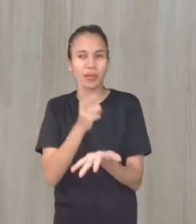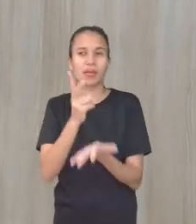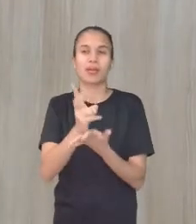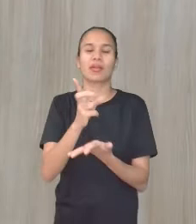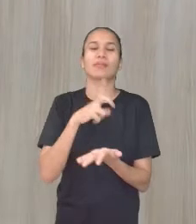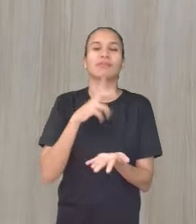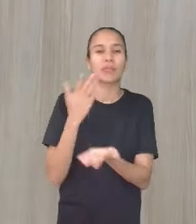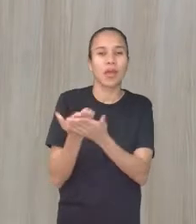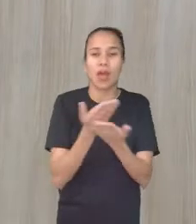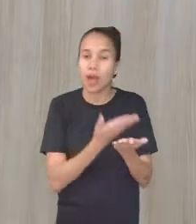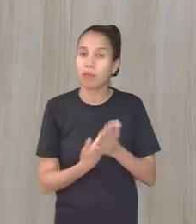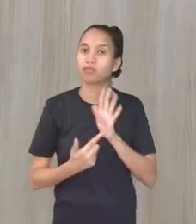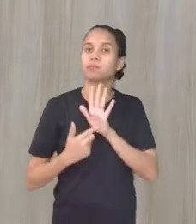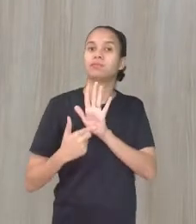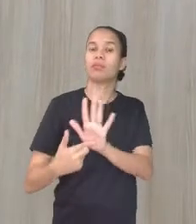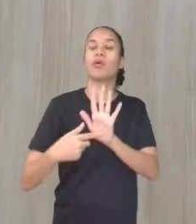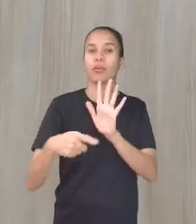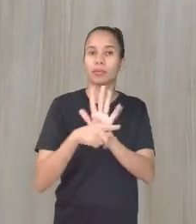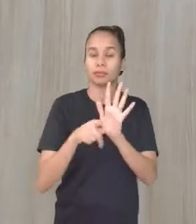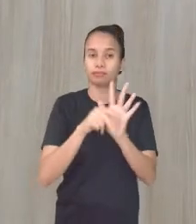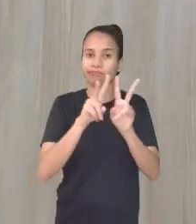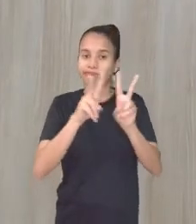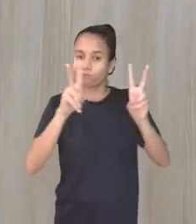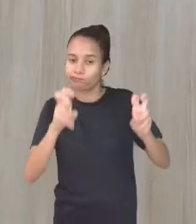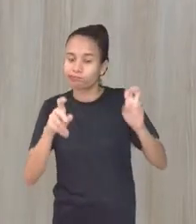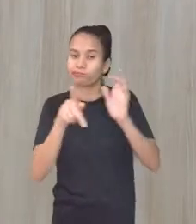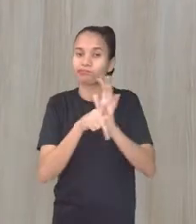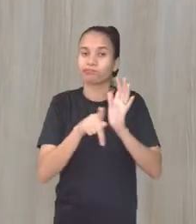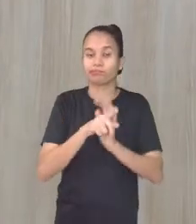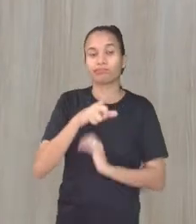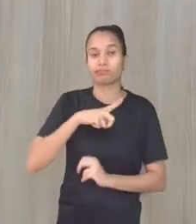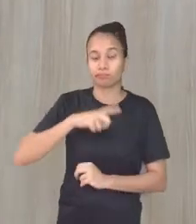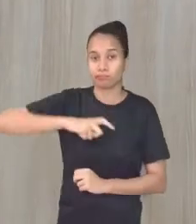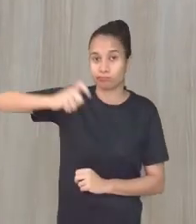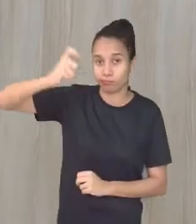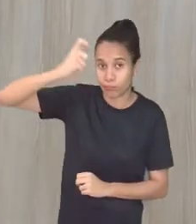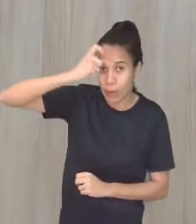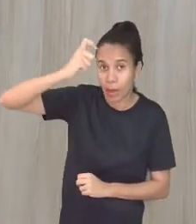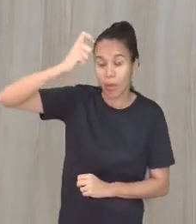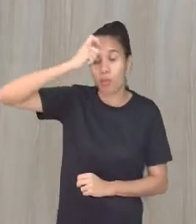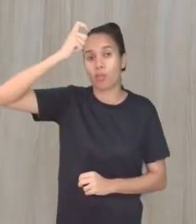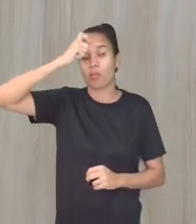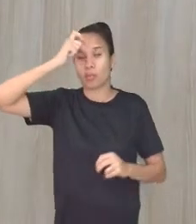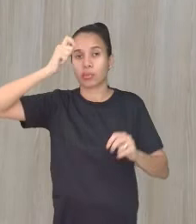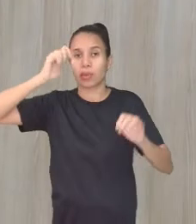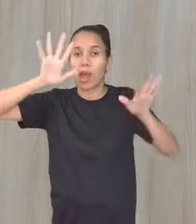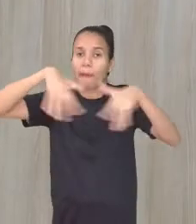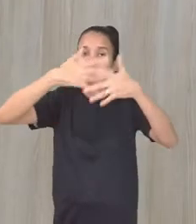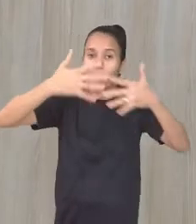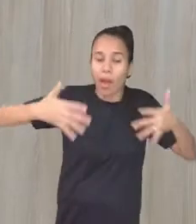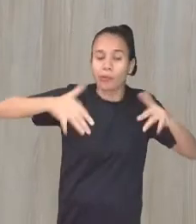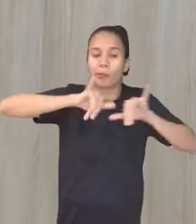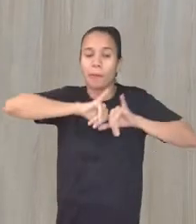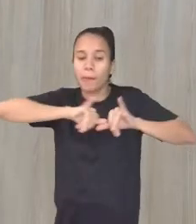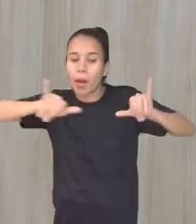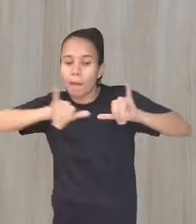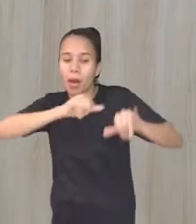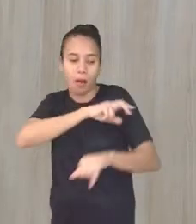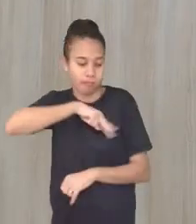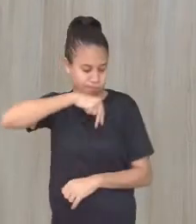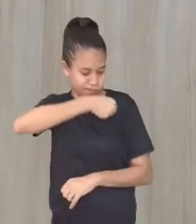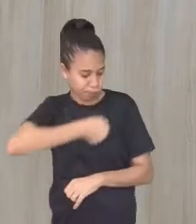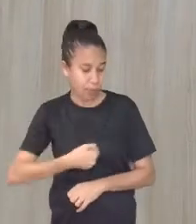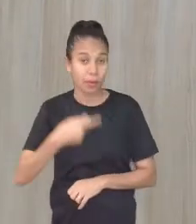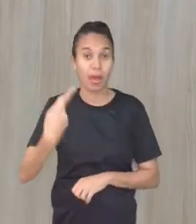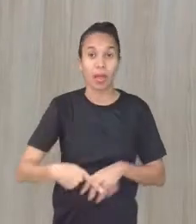em todas as aulas, apresentarmos essa questão aí da conscientização, de prevenção, de campanhas. E